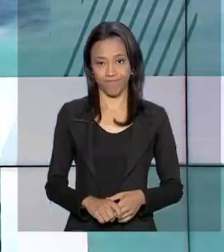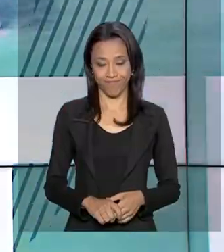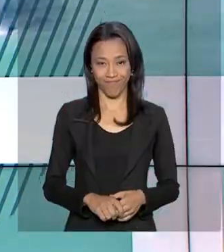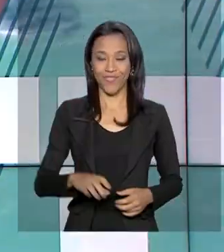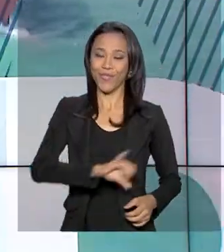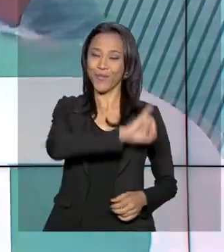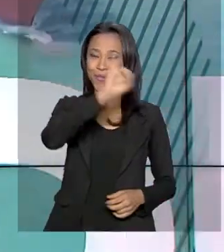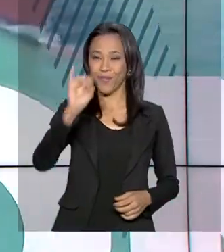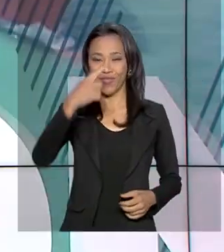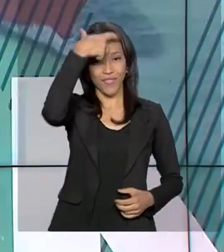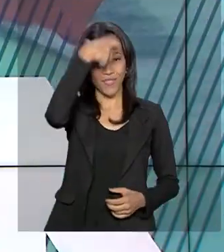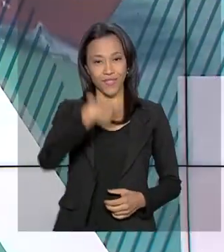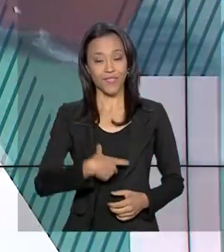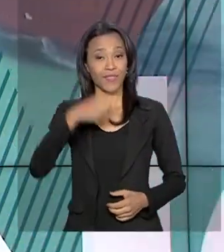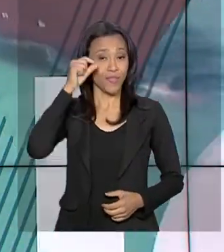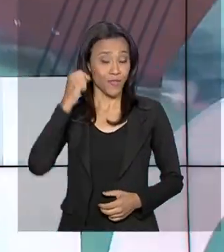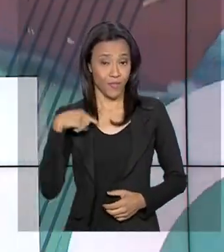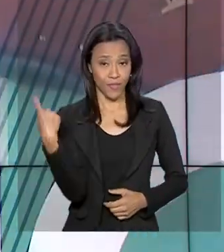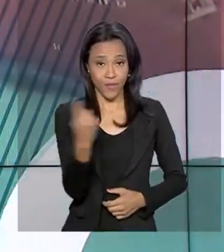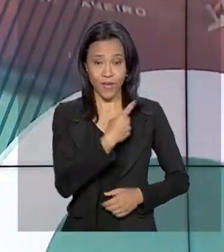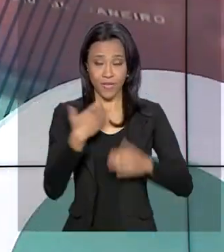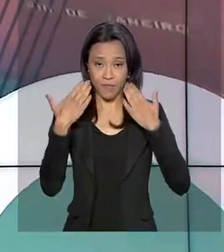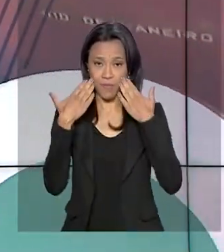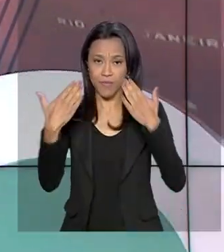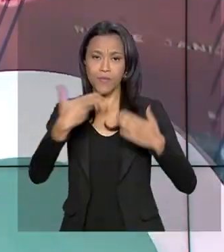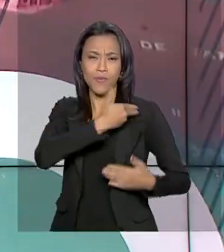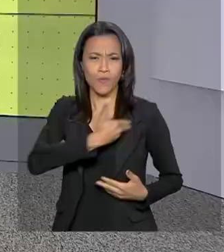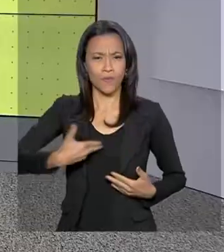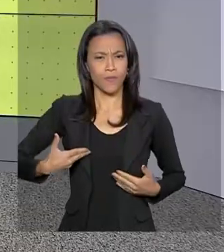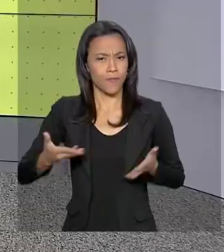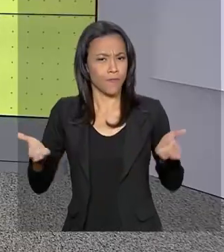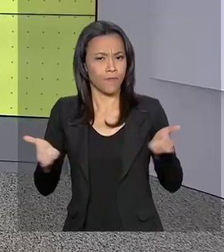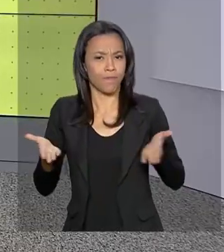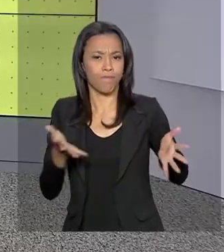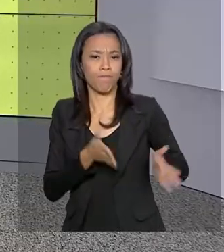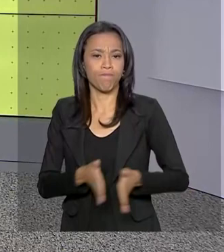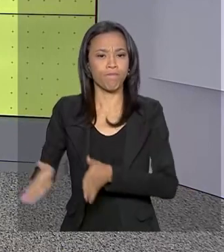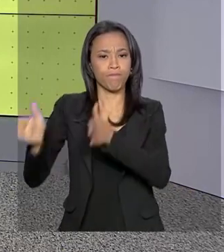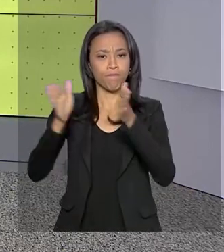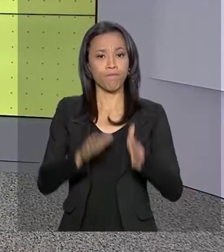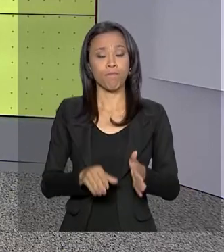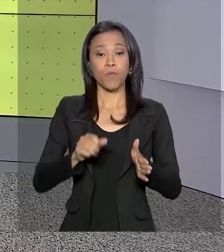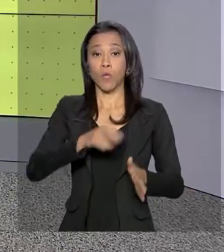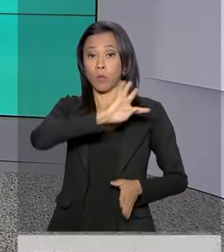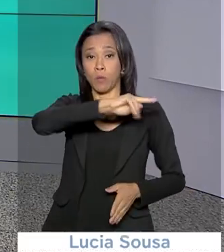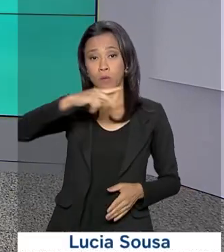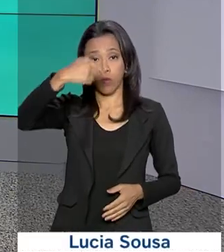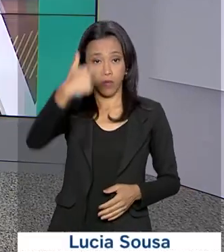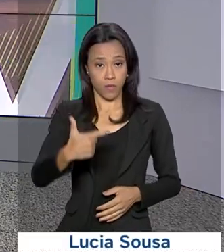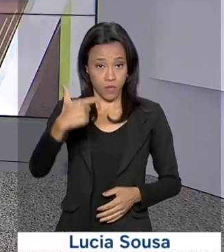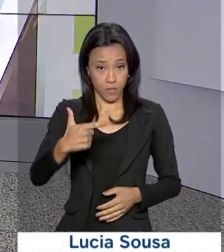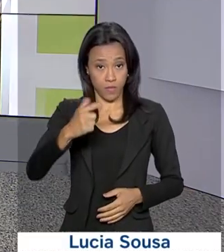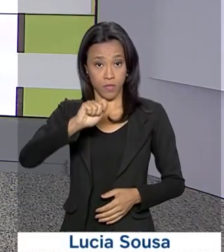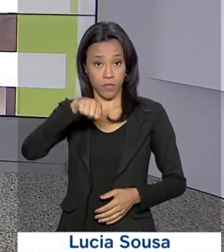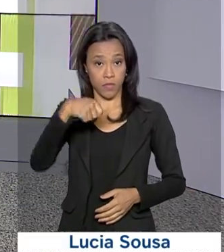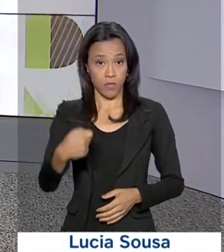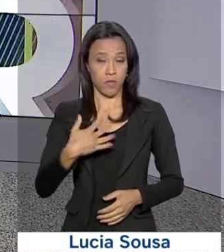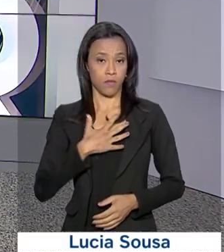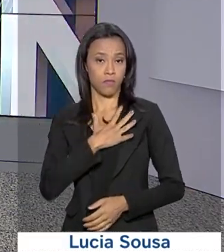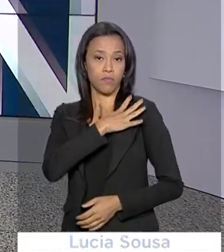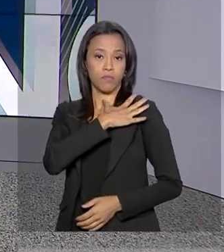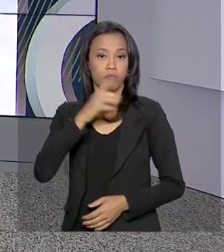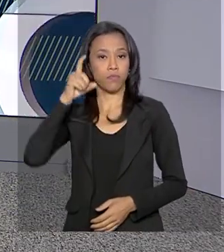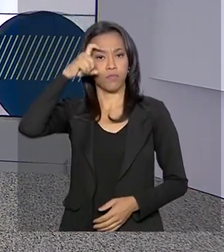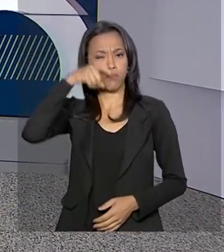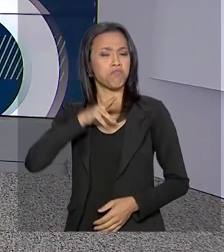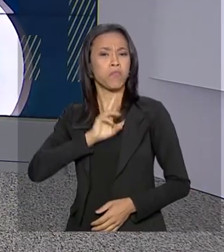Olá, eu sou o Roberto Camargo e estamos no ar com o Governo Agora. O vice-presidente Hamilton Mourão representou o governo brasileiro